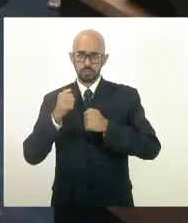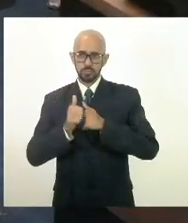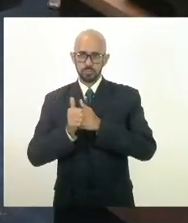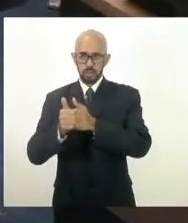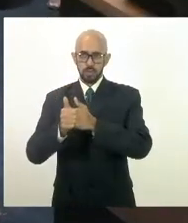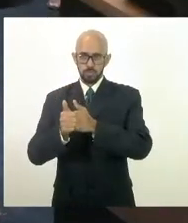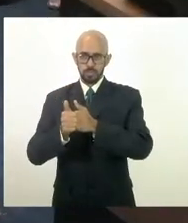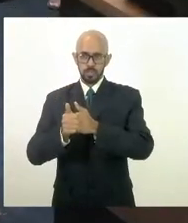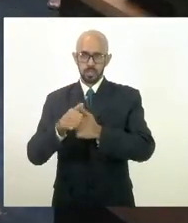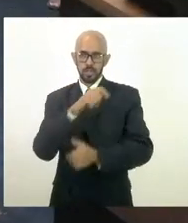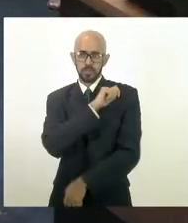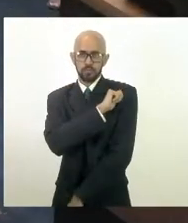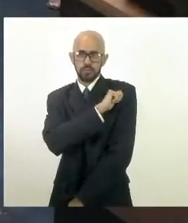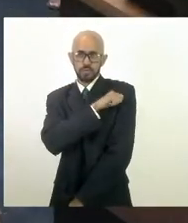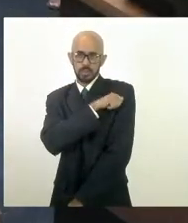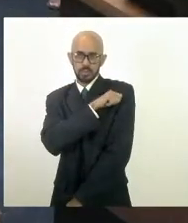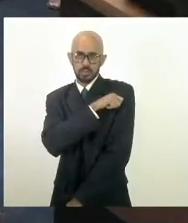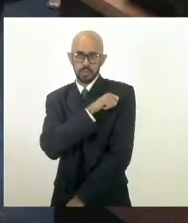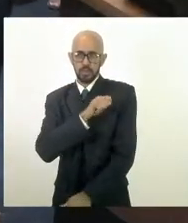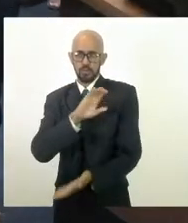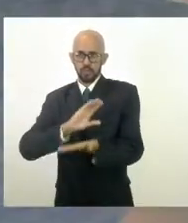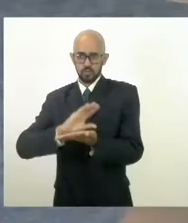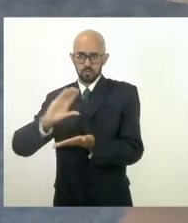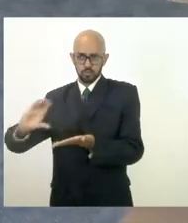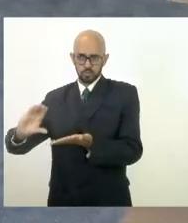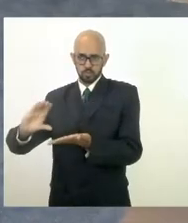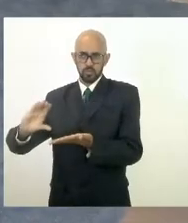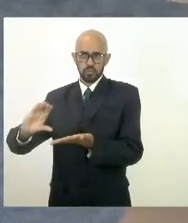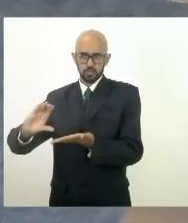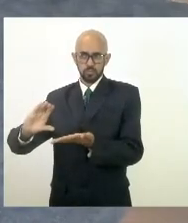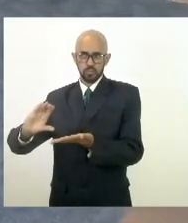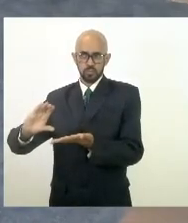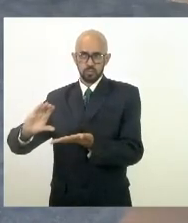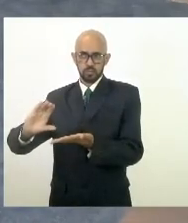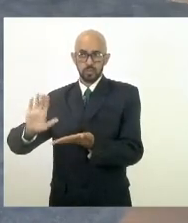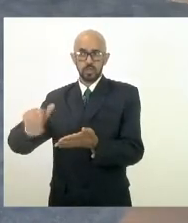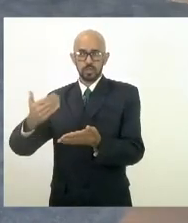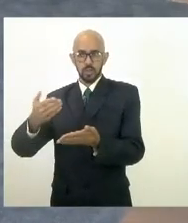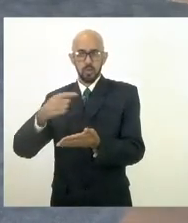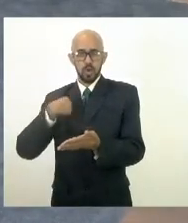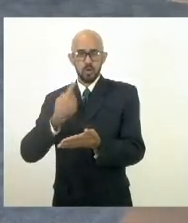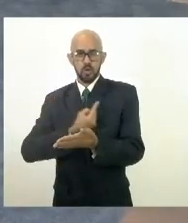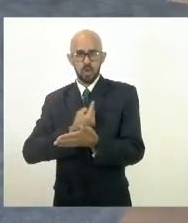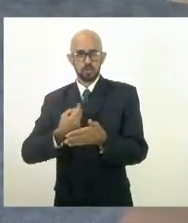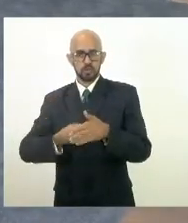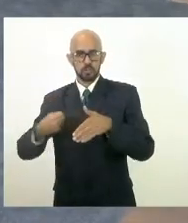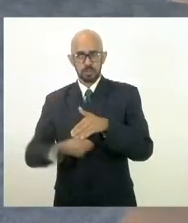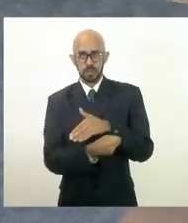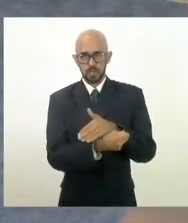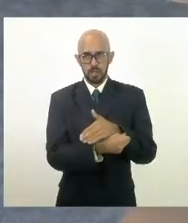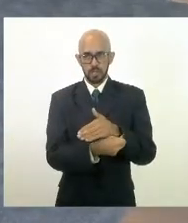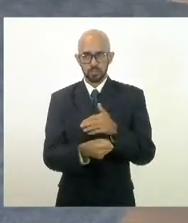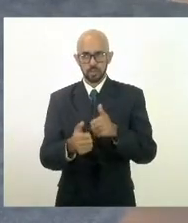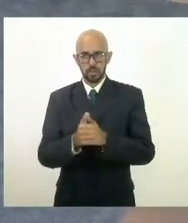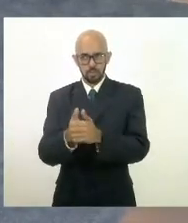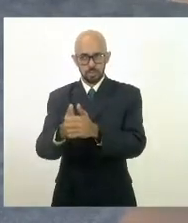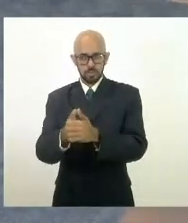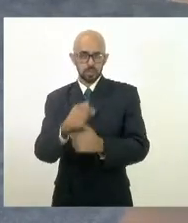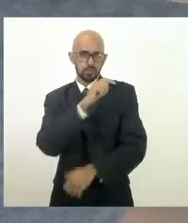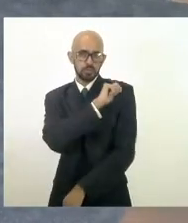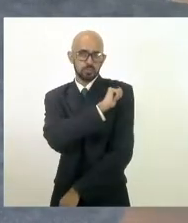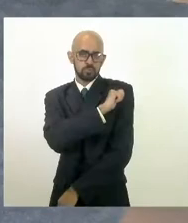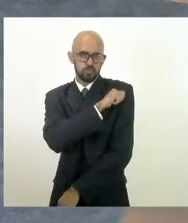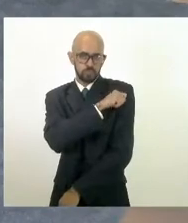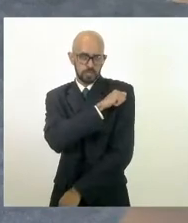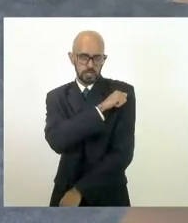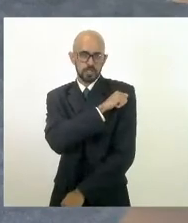fiscalizando a aplicação desse recurso você sabe que o nosso mandato tem sido pautado nas fiscalizações na cobrança quero fazer coro com você nessa